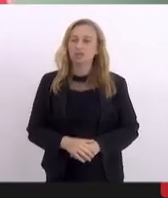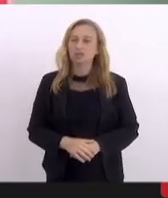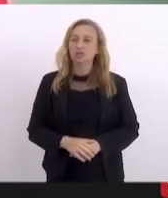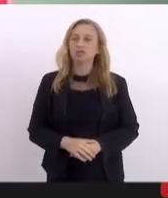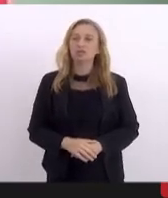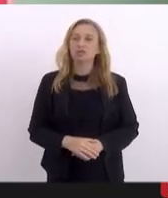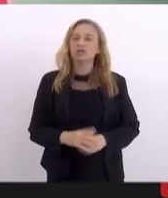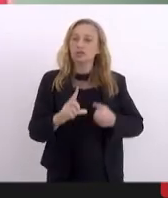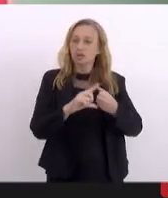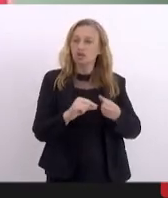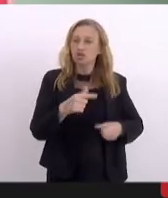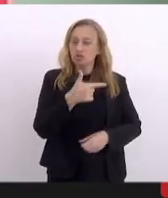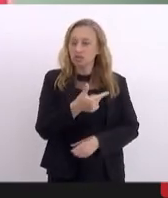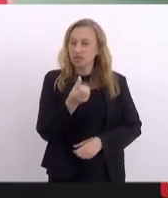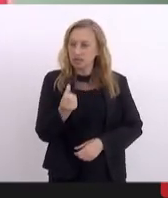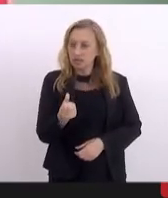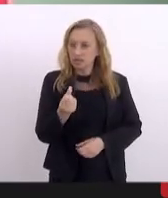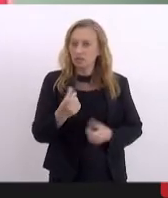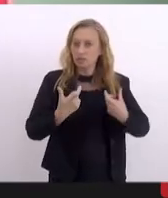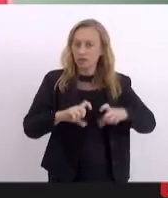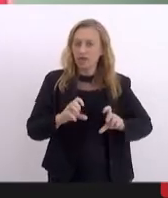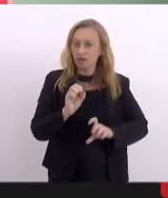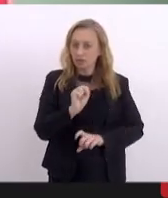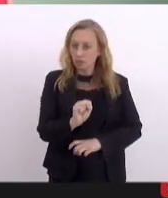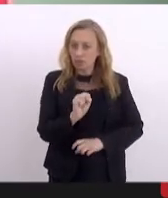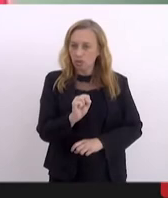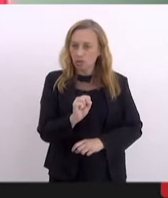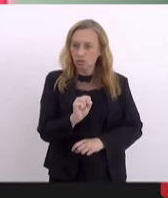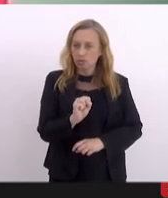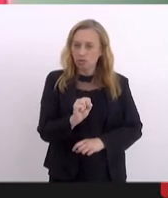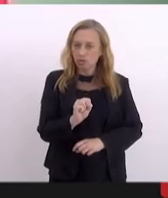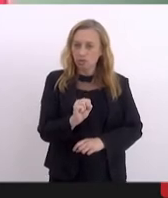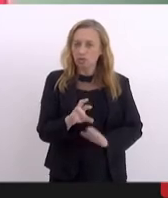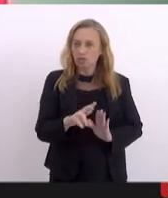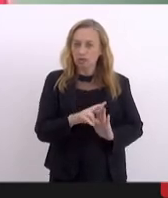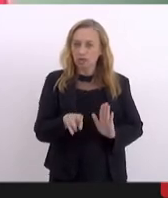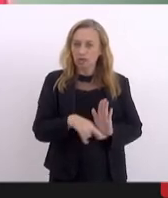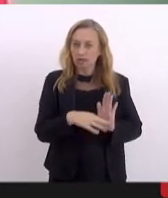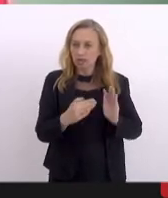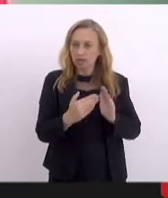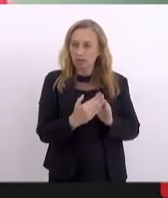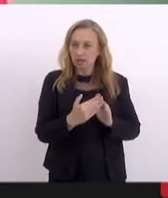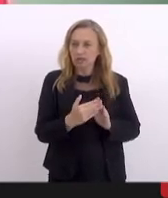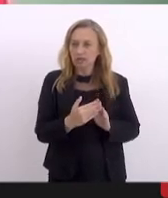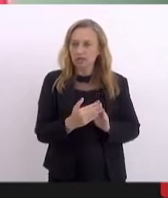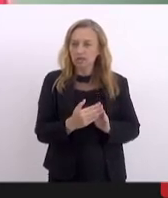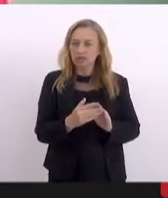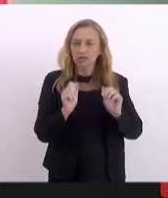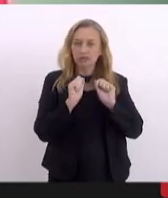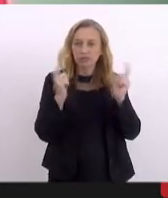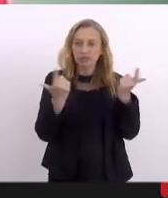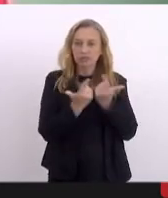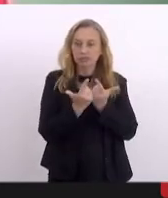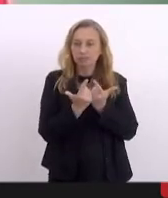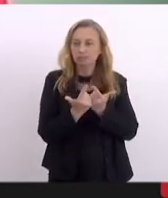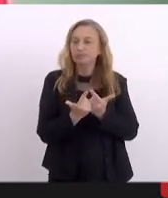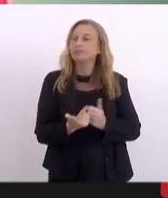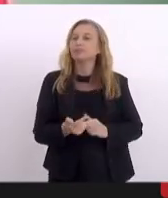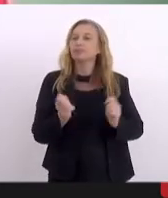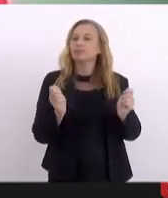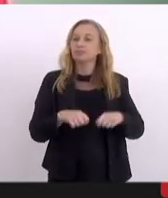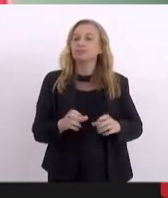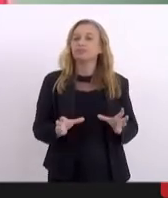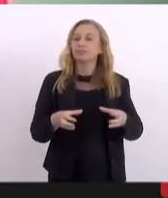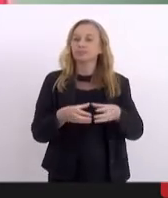determina o artigo 26 do parágrafo 8 do regimento interno da Assembleia Legislativa, compete a esta